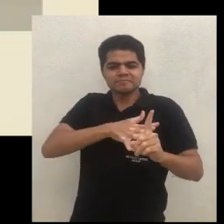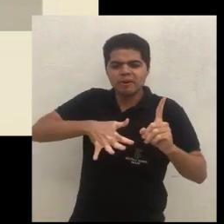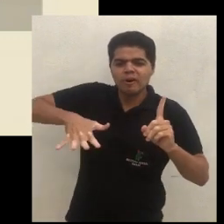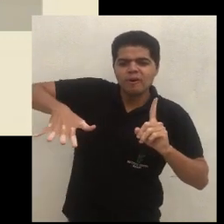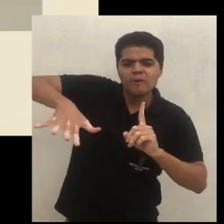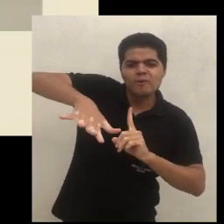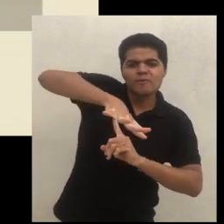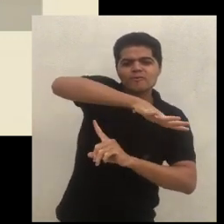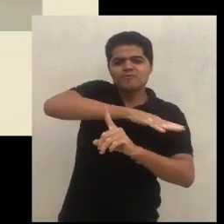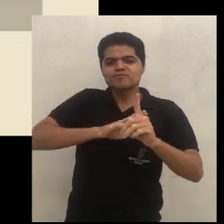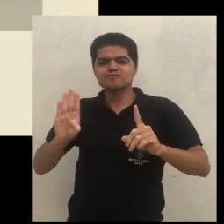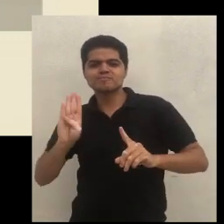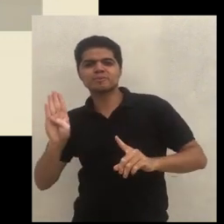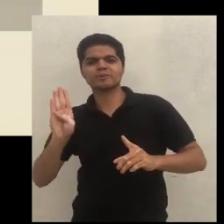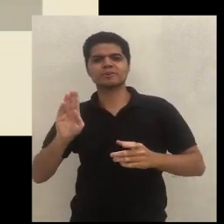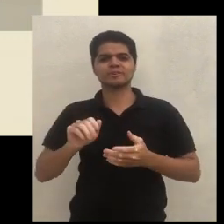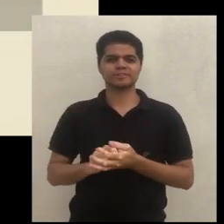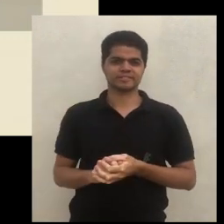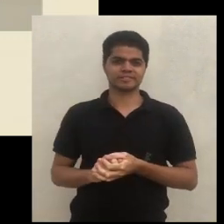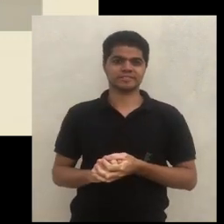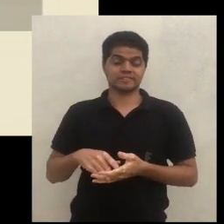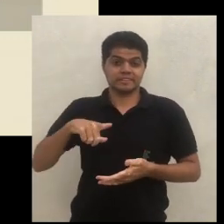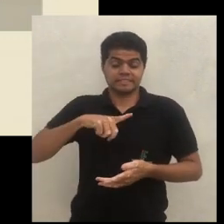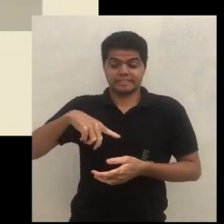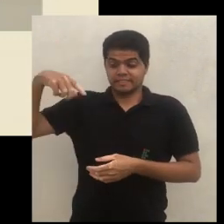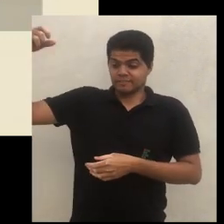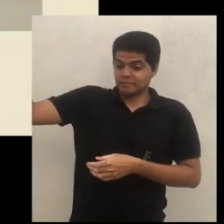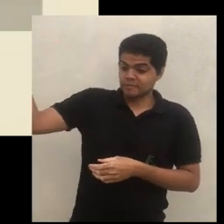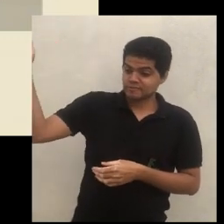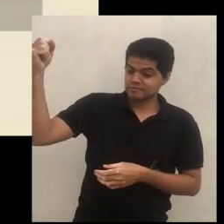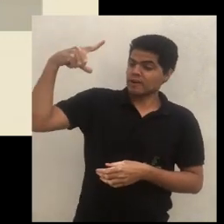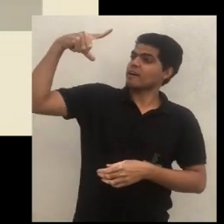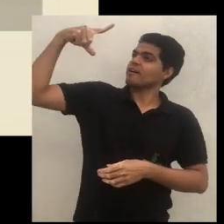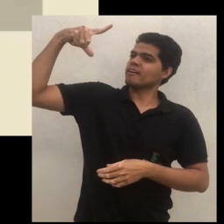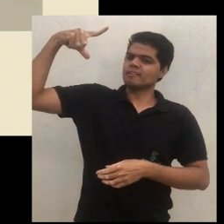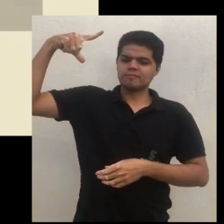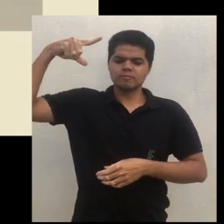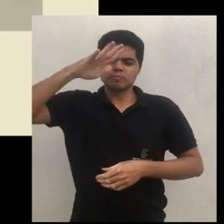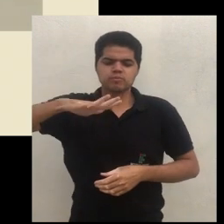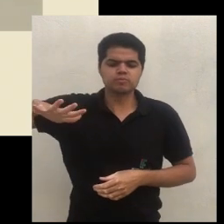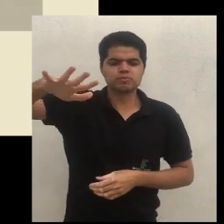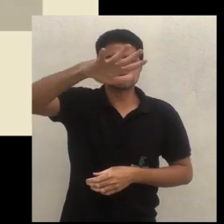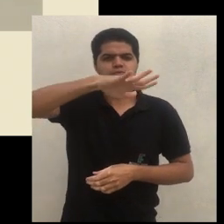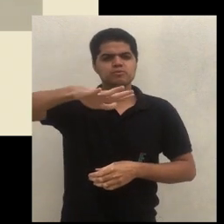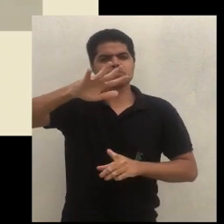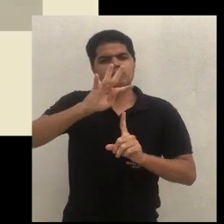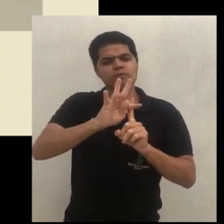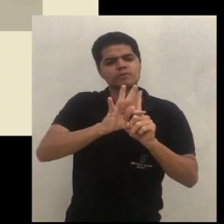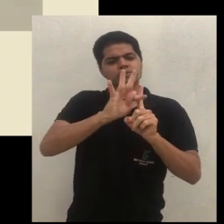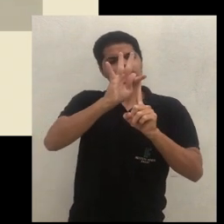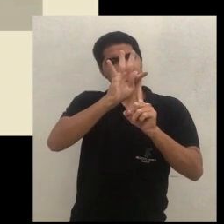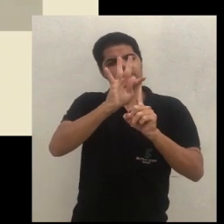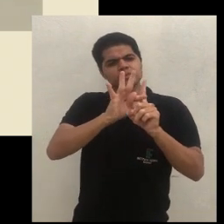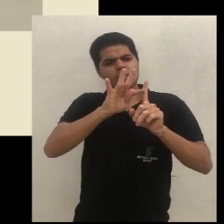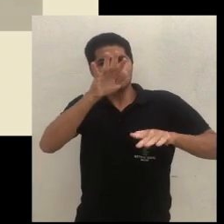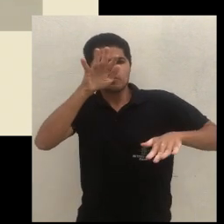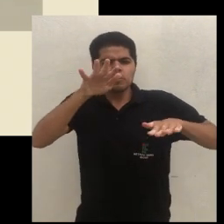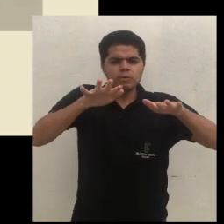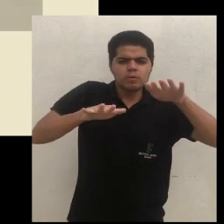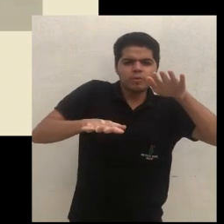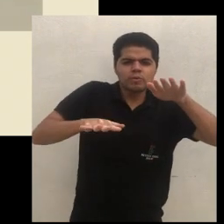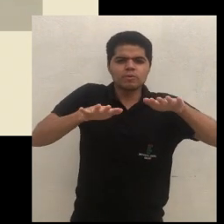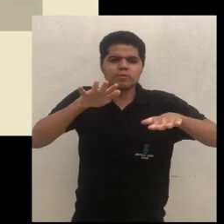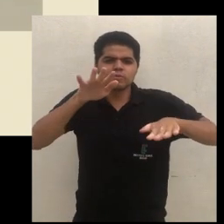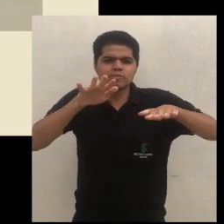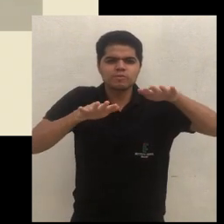vê aí que você está com a radiação solar de forma controlada, você tem uma temperatura que não tem tanta